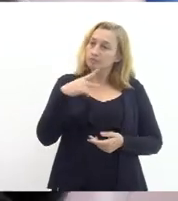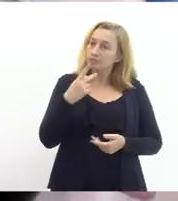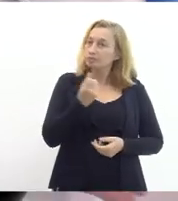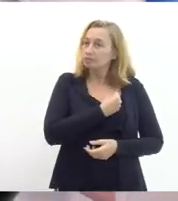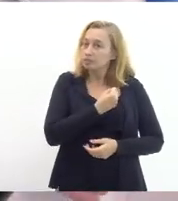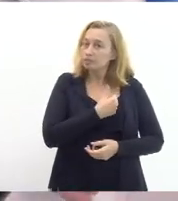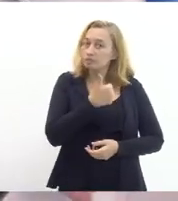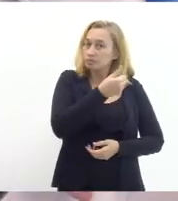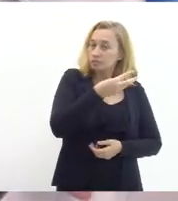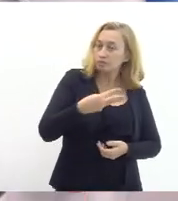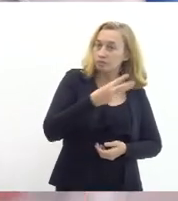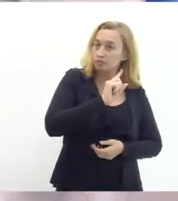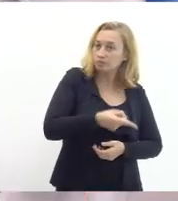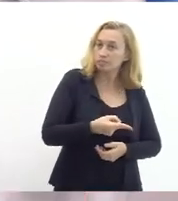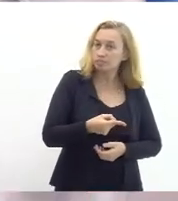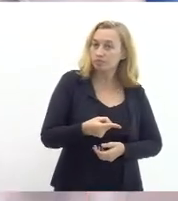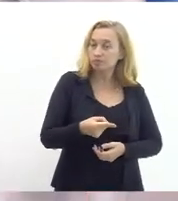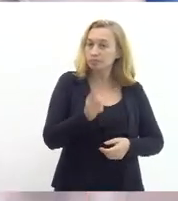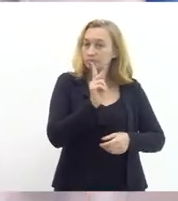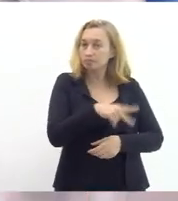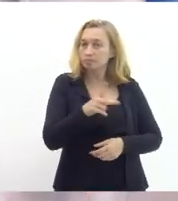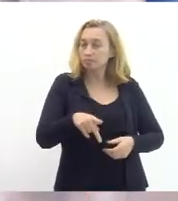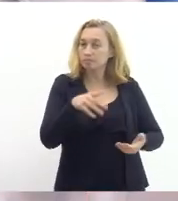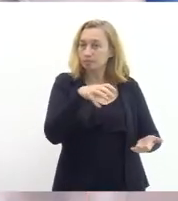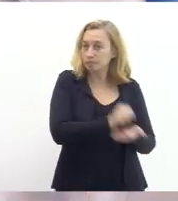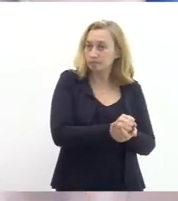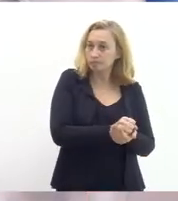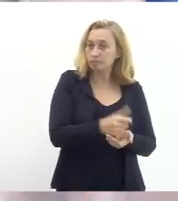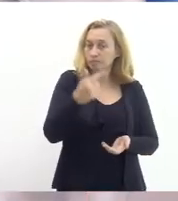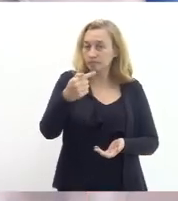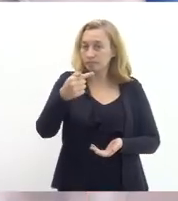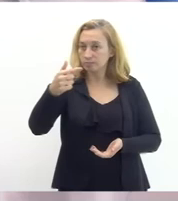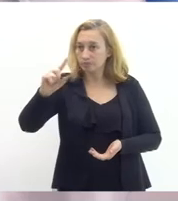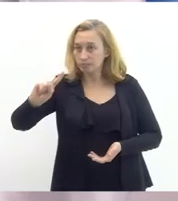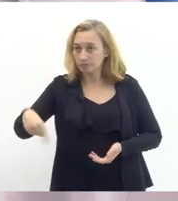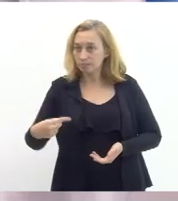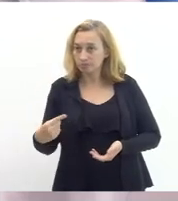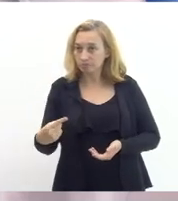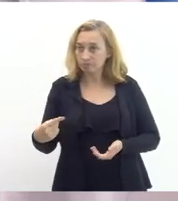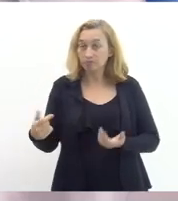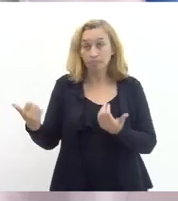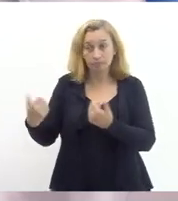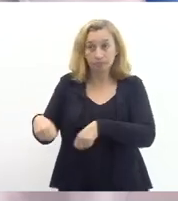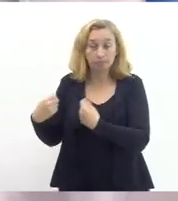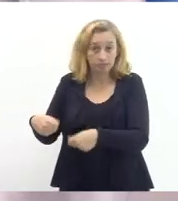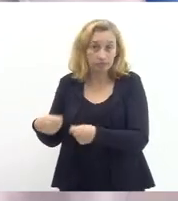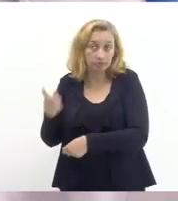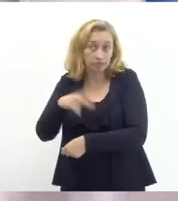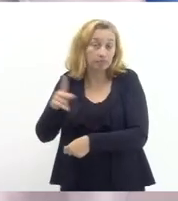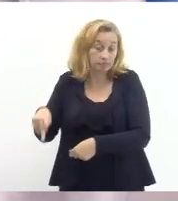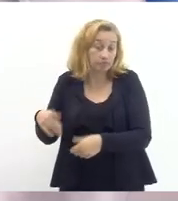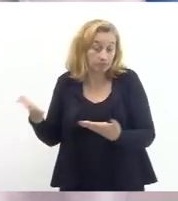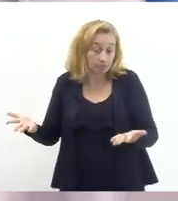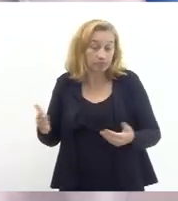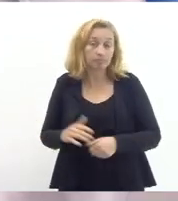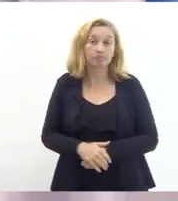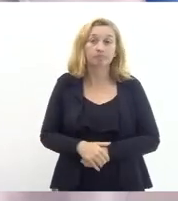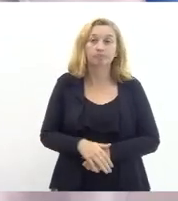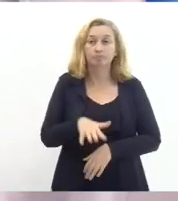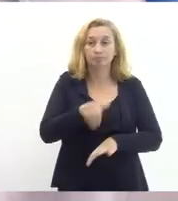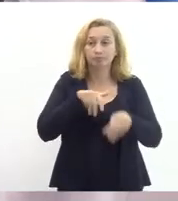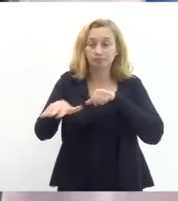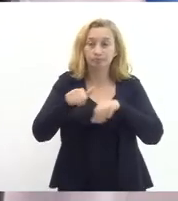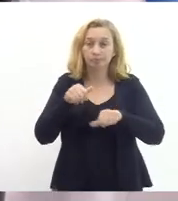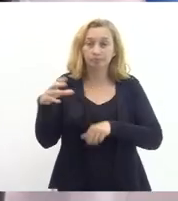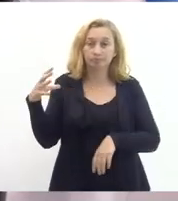tem 13 mil professores em cadastro e 7.900 carentes mas a gente sabe que é muito difícil que 7.900 sejam convocados nesse